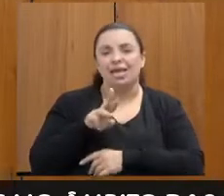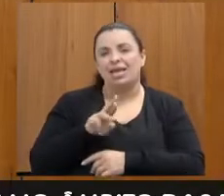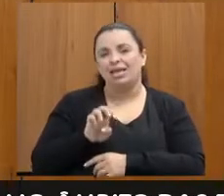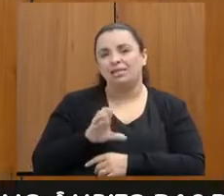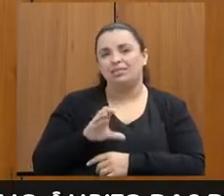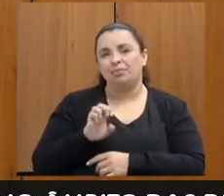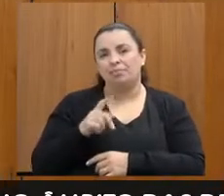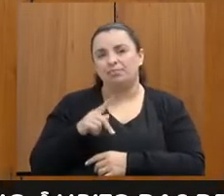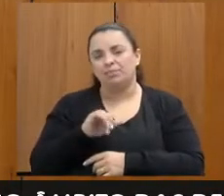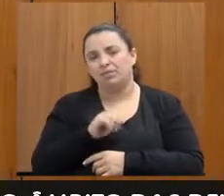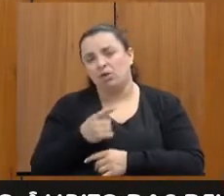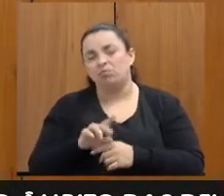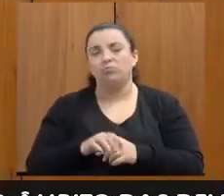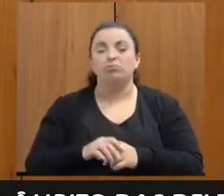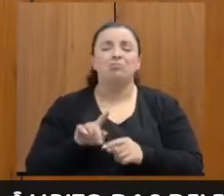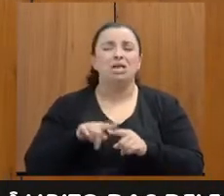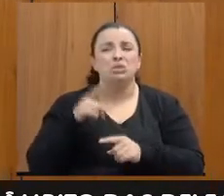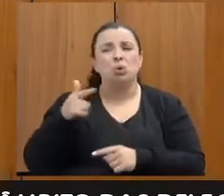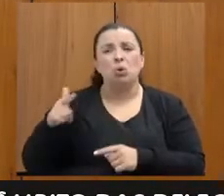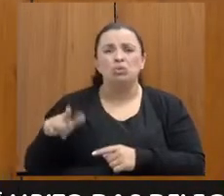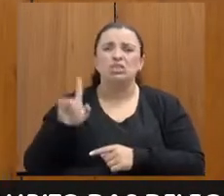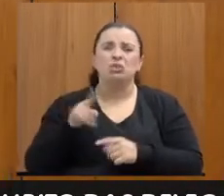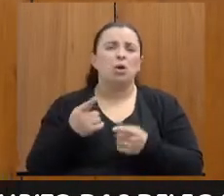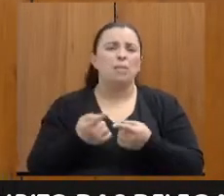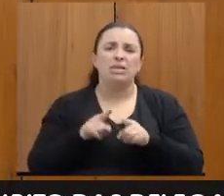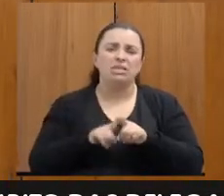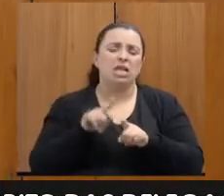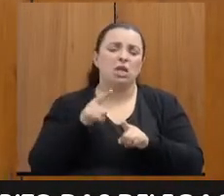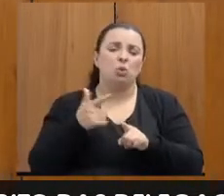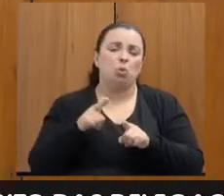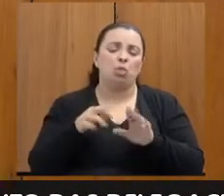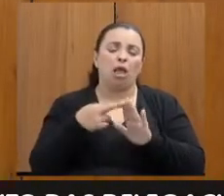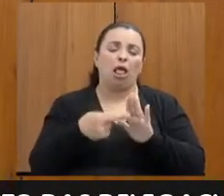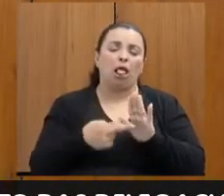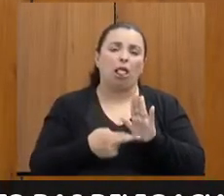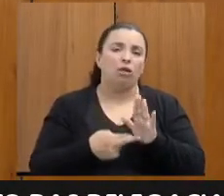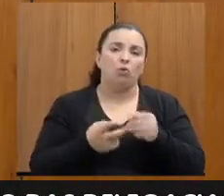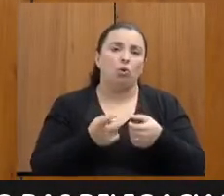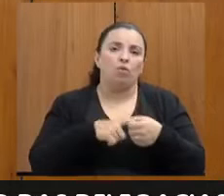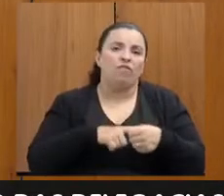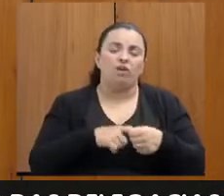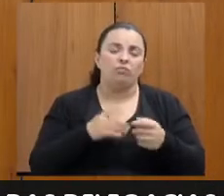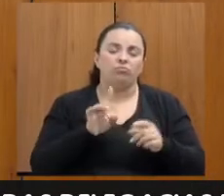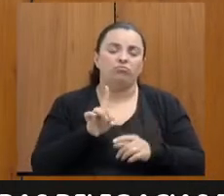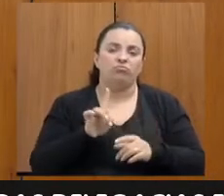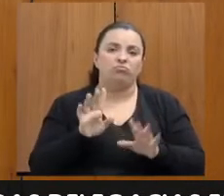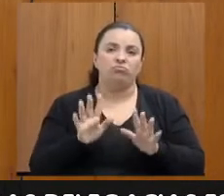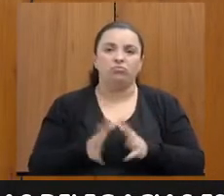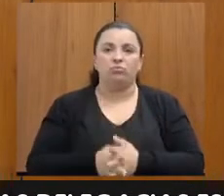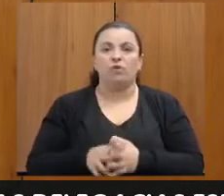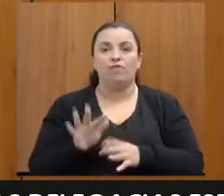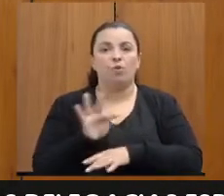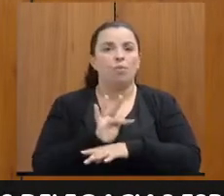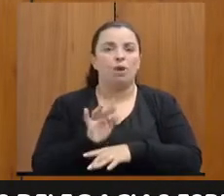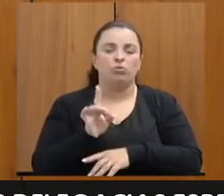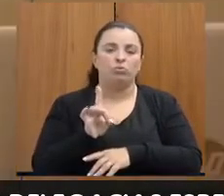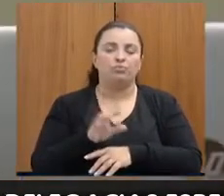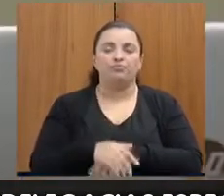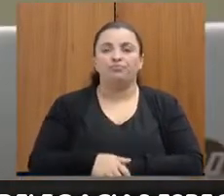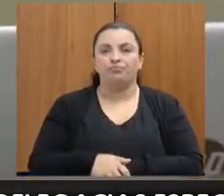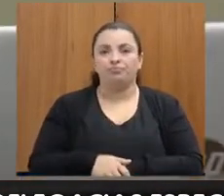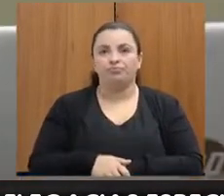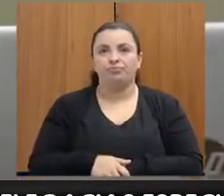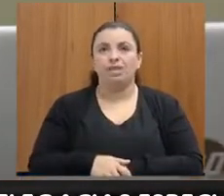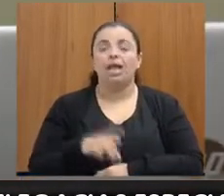mesmo informal. Certo. Há algum convênio ou parceria para o